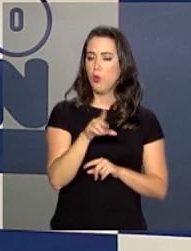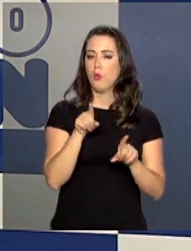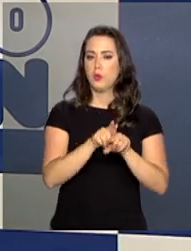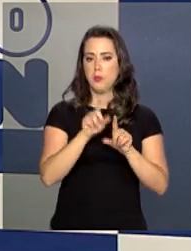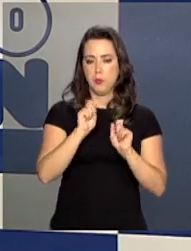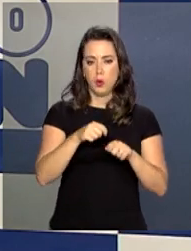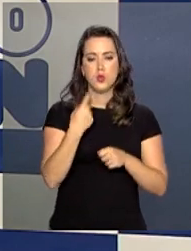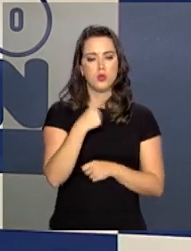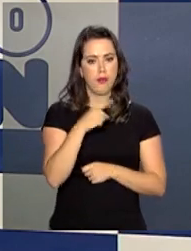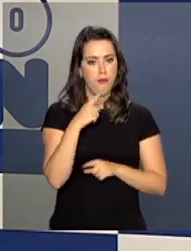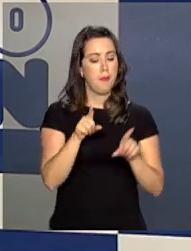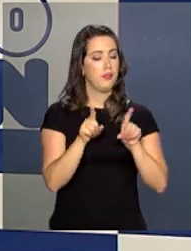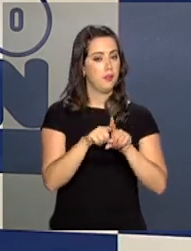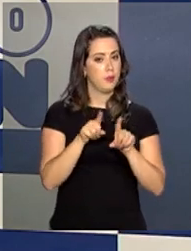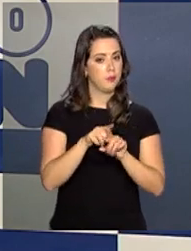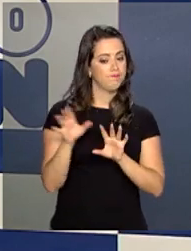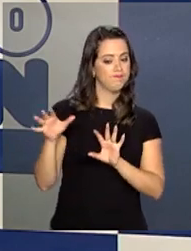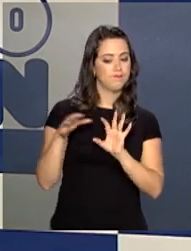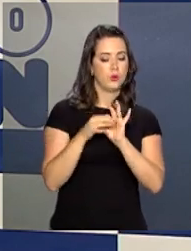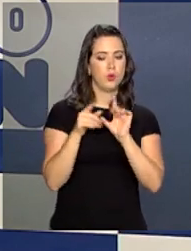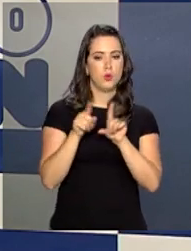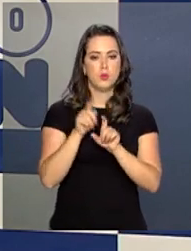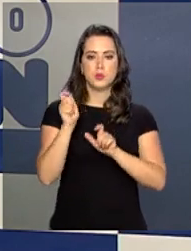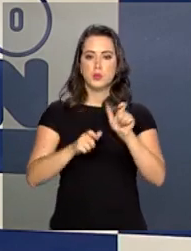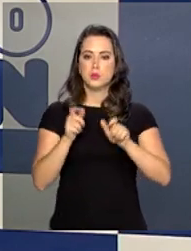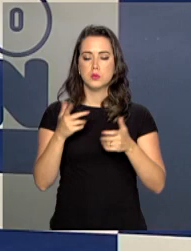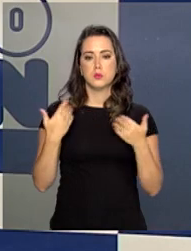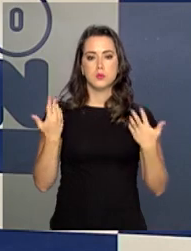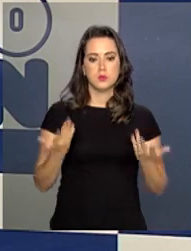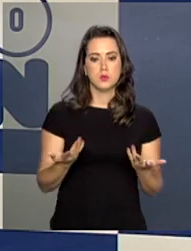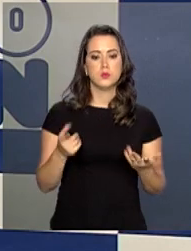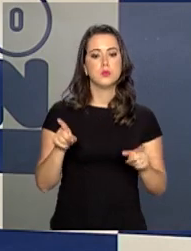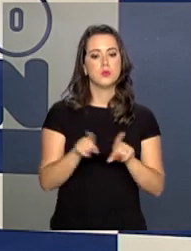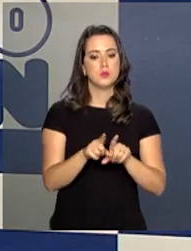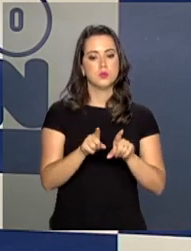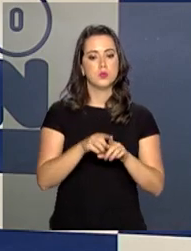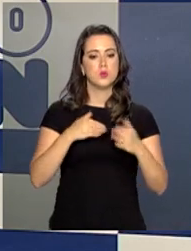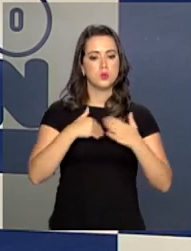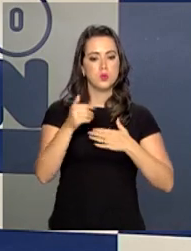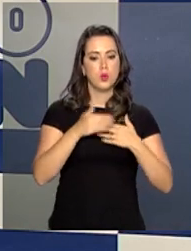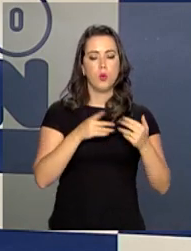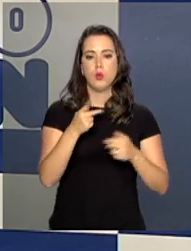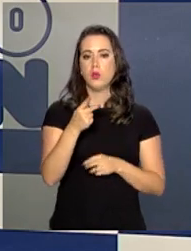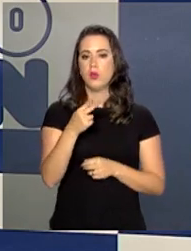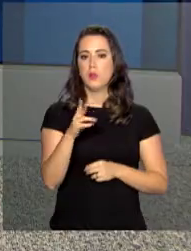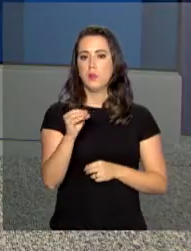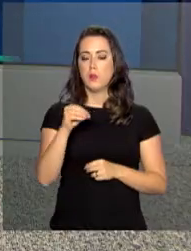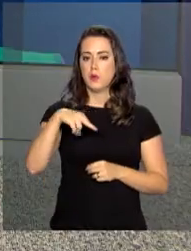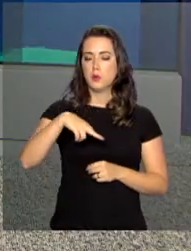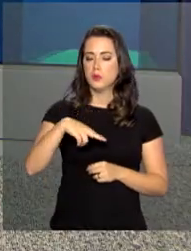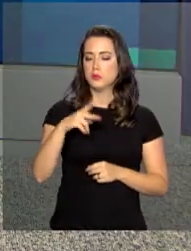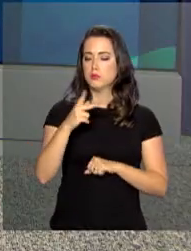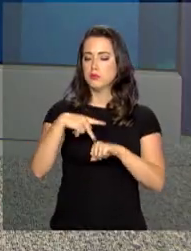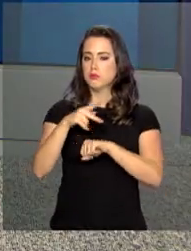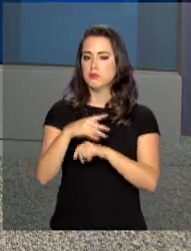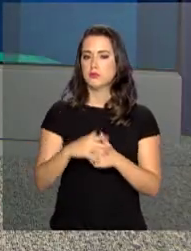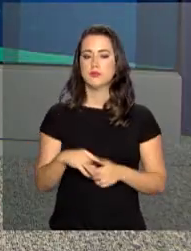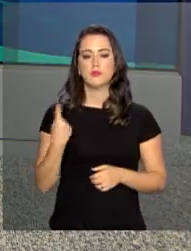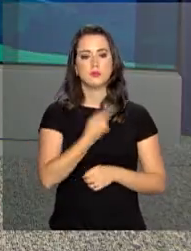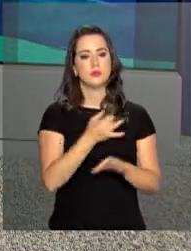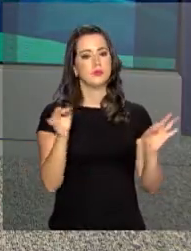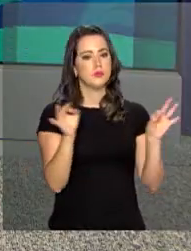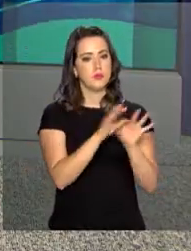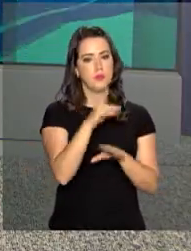lá também. Que aí é uma interação direta com os fornecedores e também qualquer Procon do país. Nós